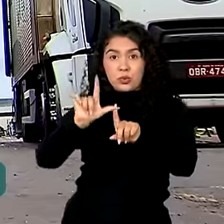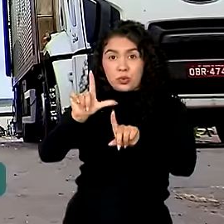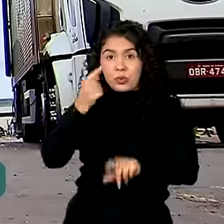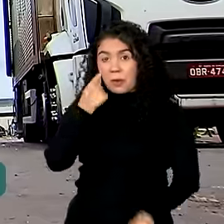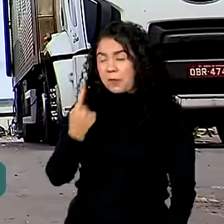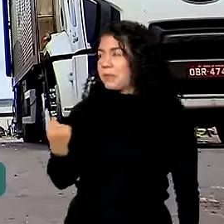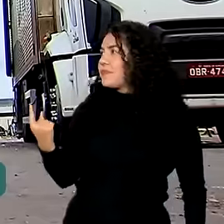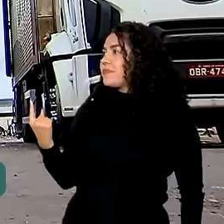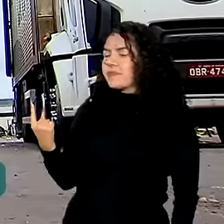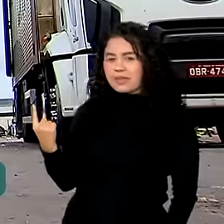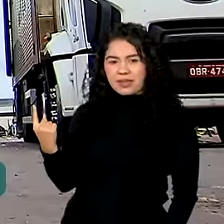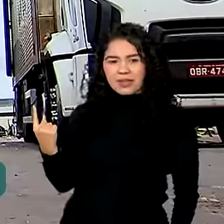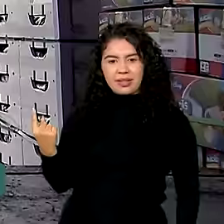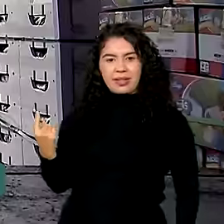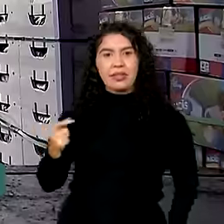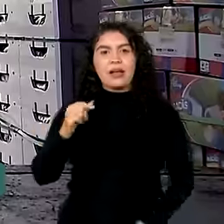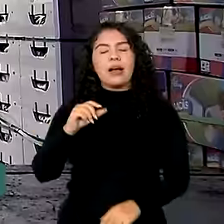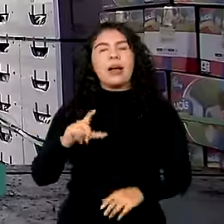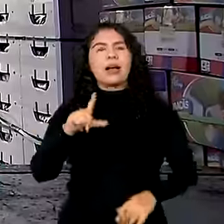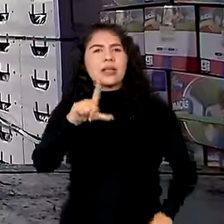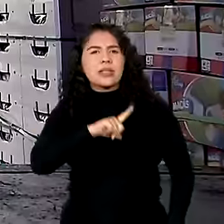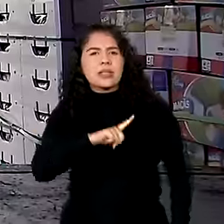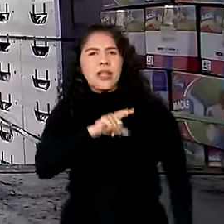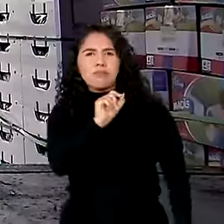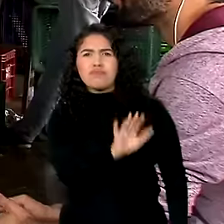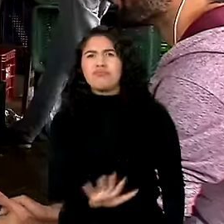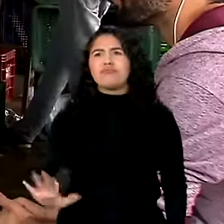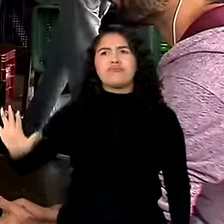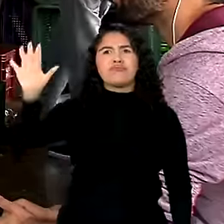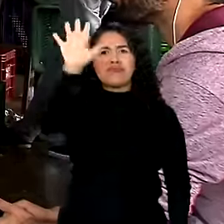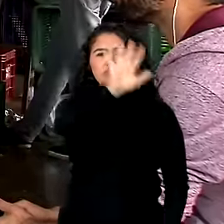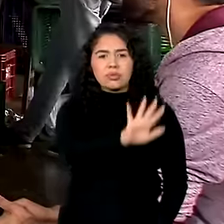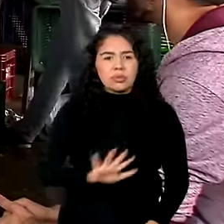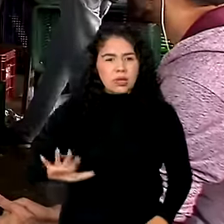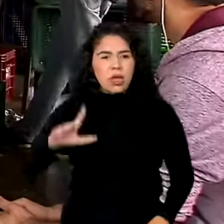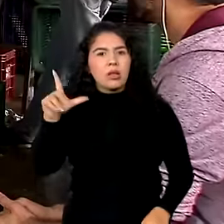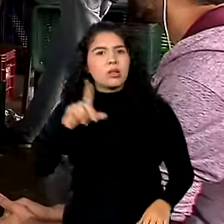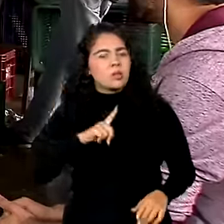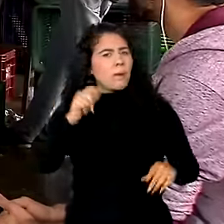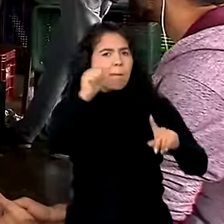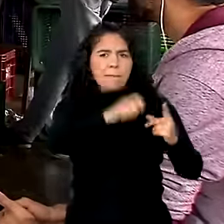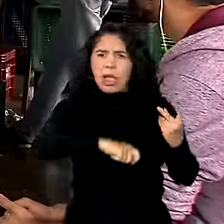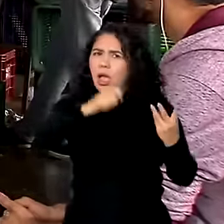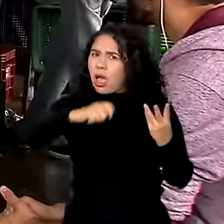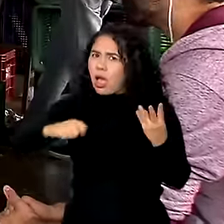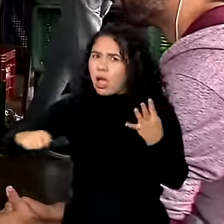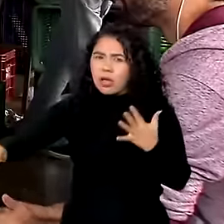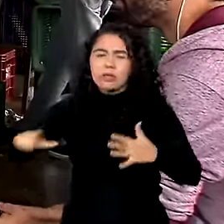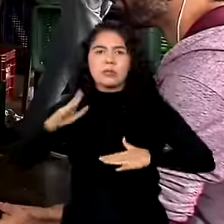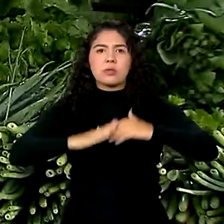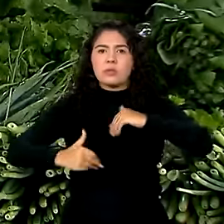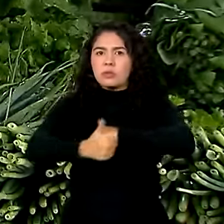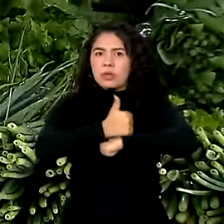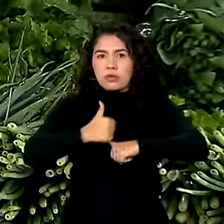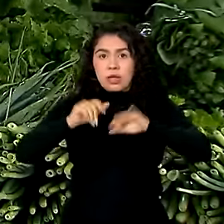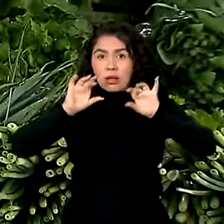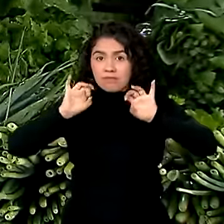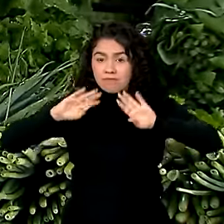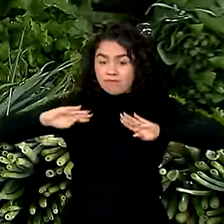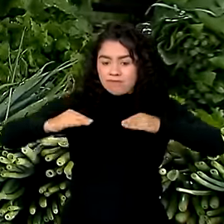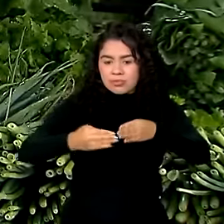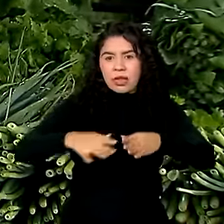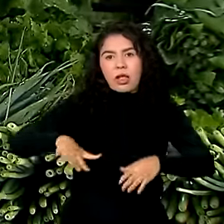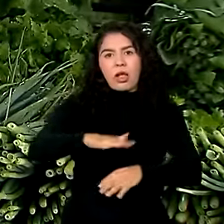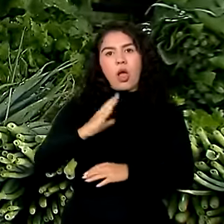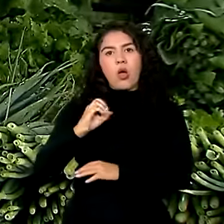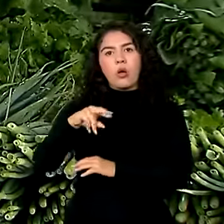comportamento das ceasas espalhadas pelo país é monitorado mensalmente por técnicos da Conab. E o boletim